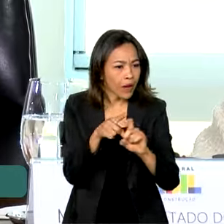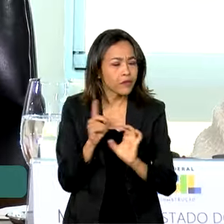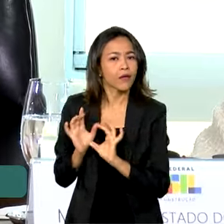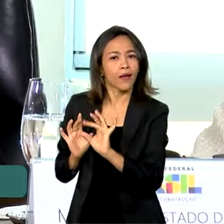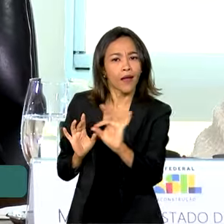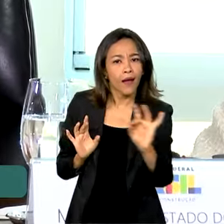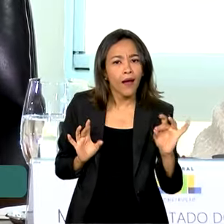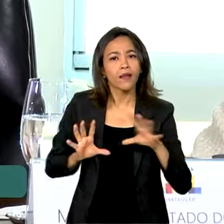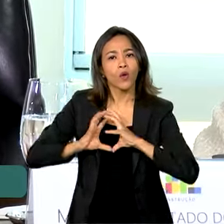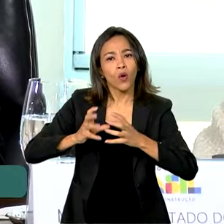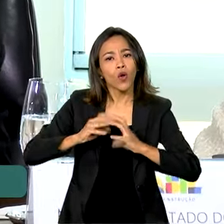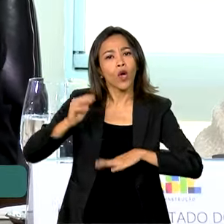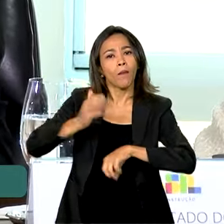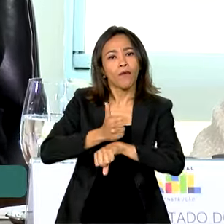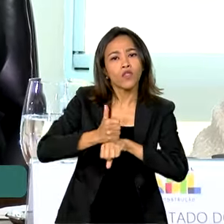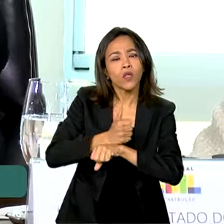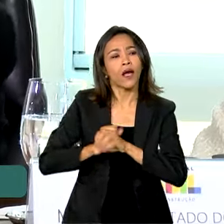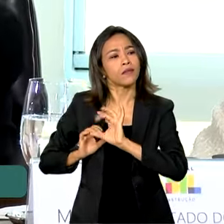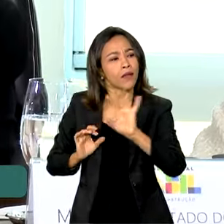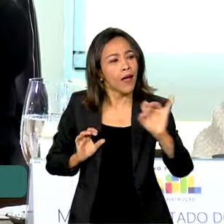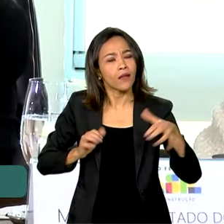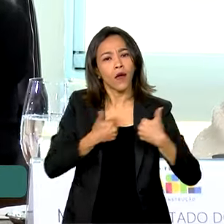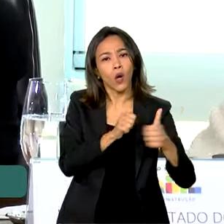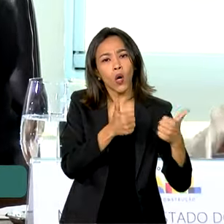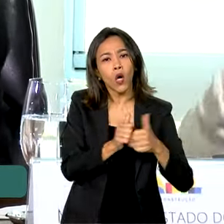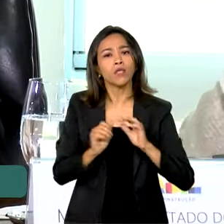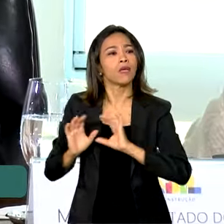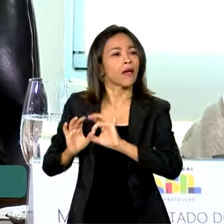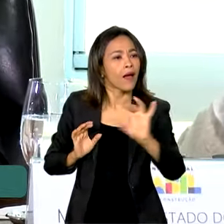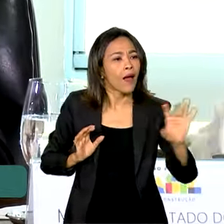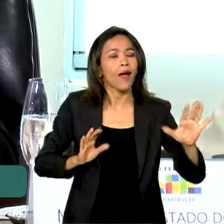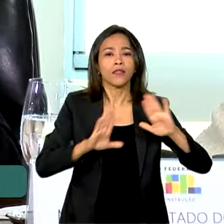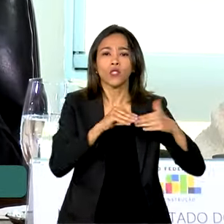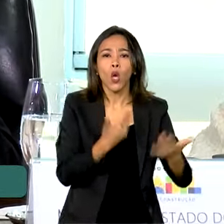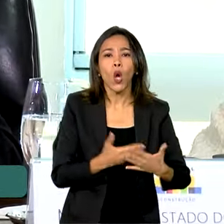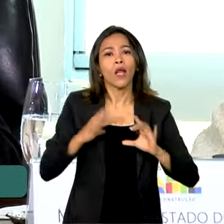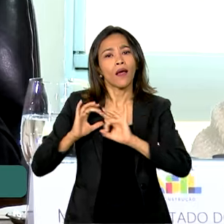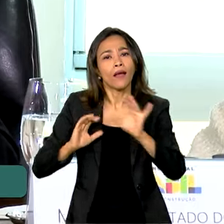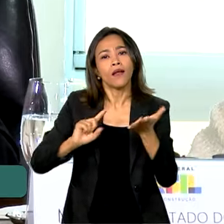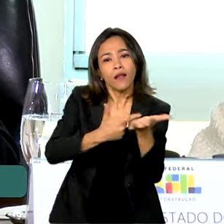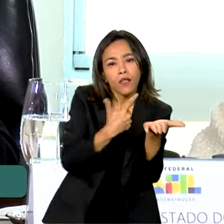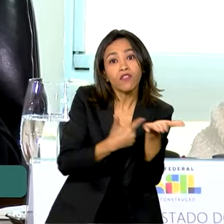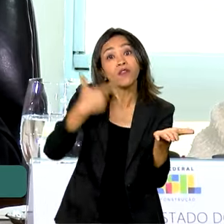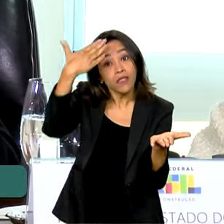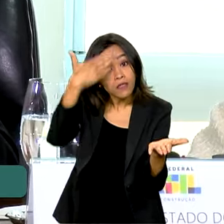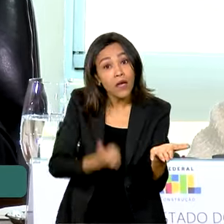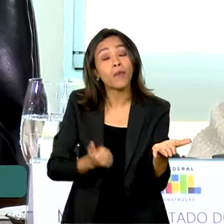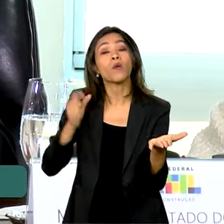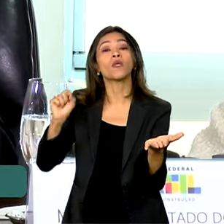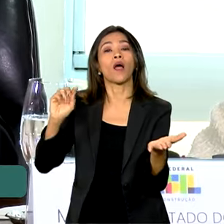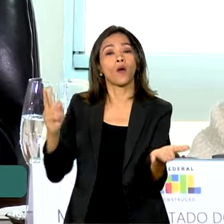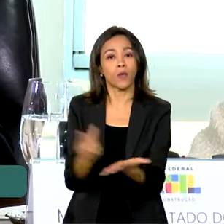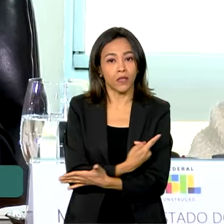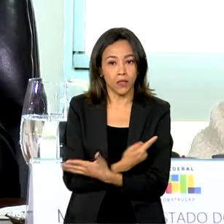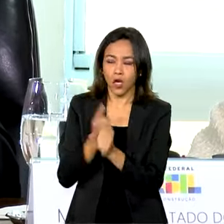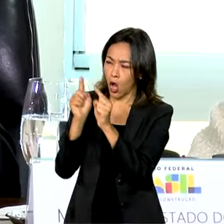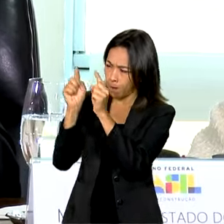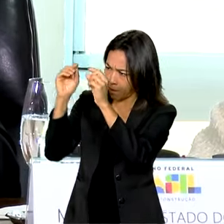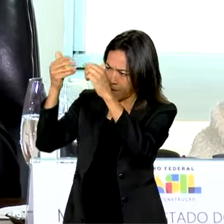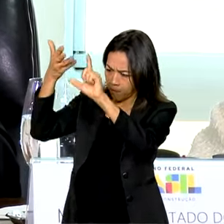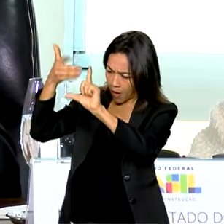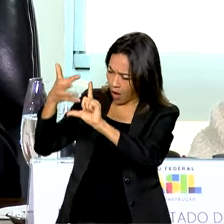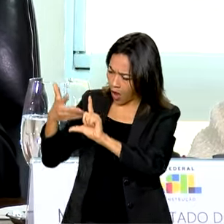cada agente de saúde, cada ônibus, cada escola, cada livro, vocês vão saber o que aconteceu e está